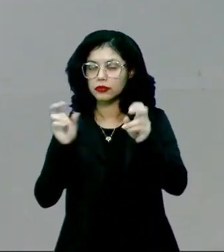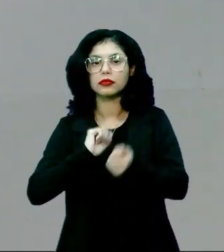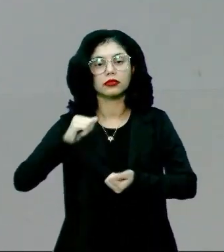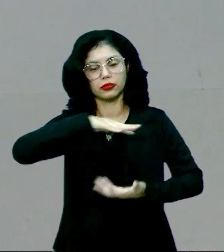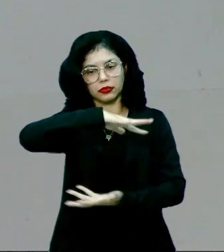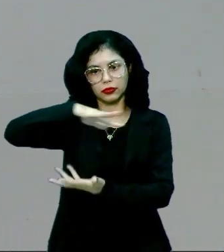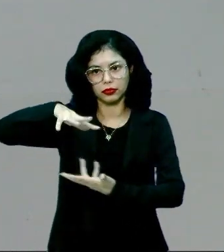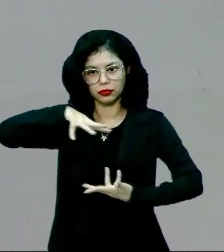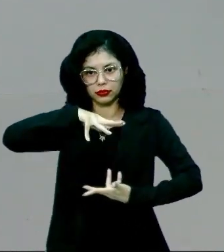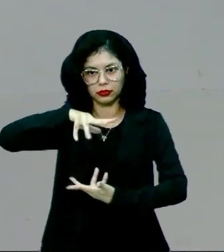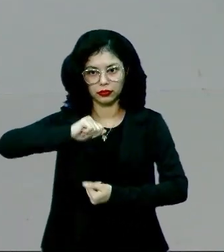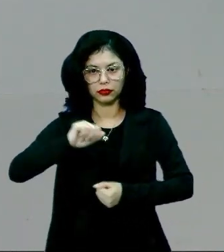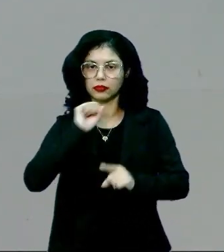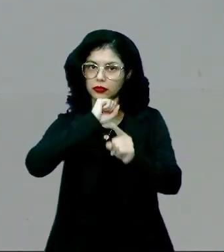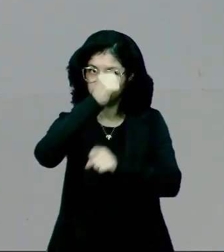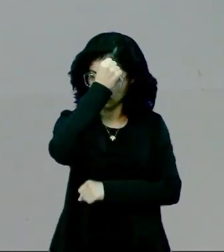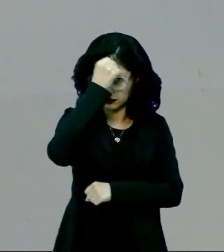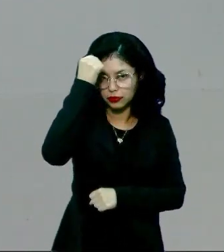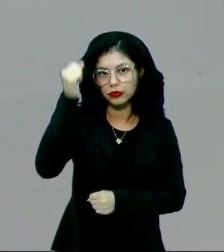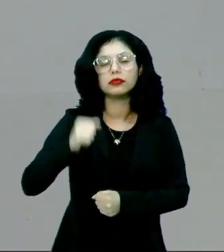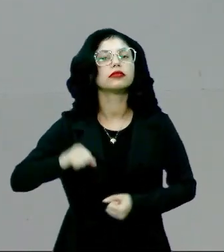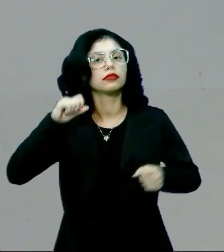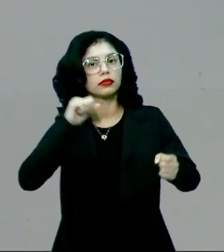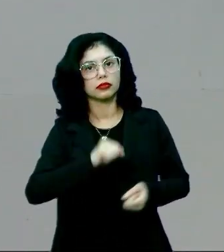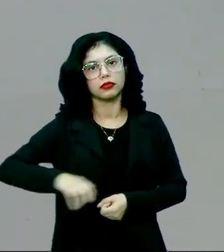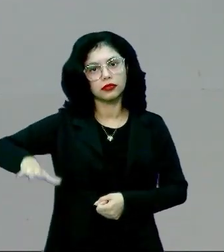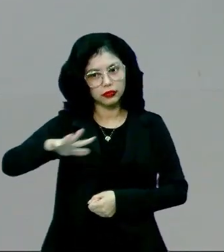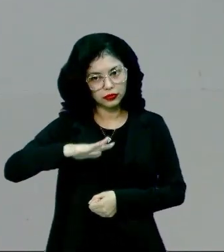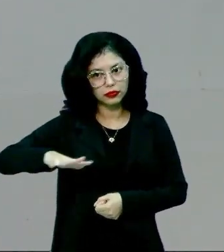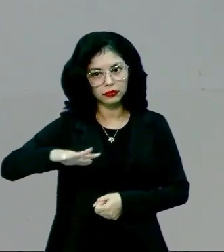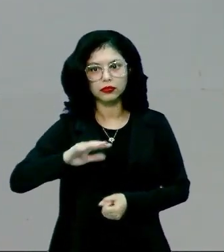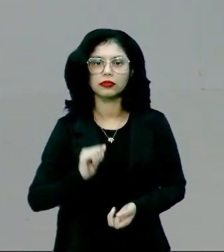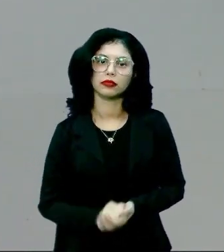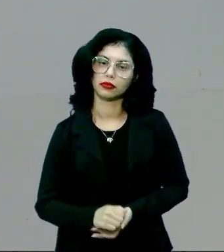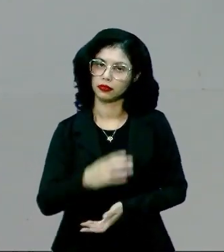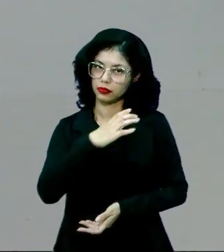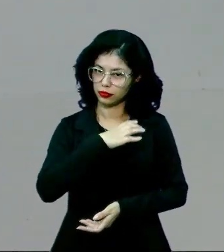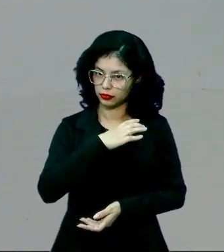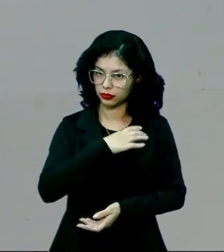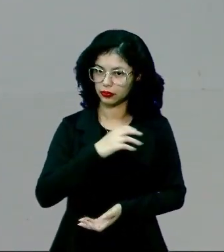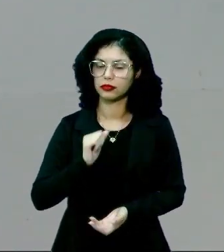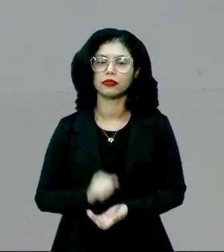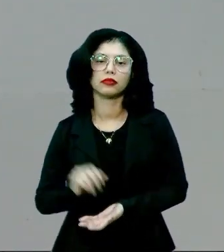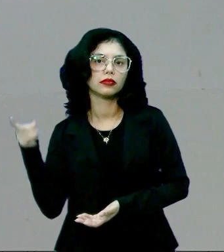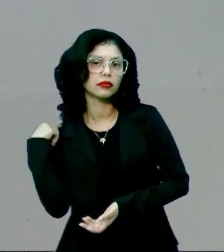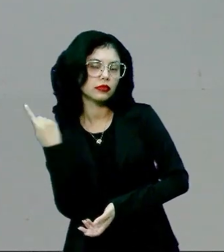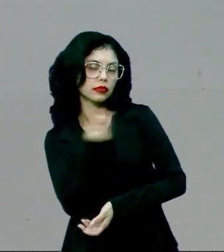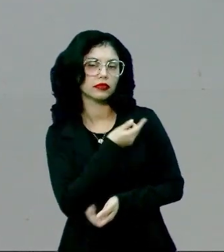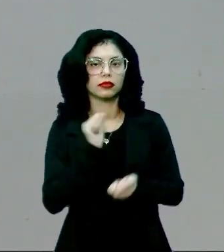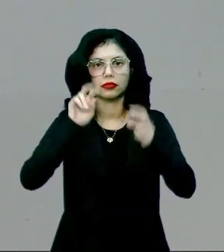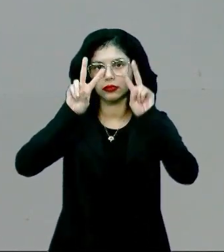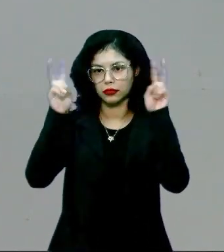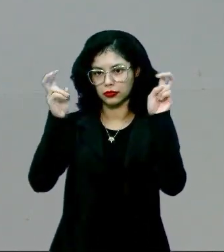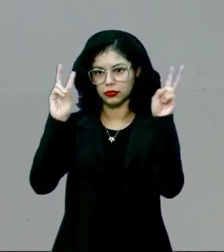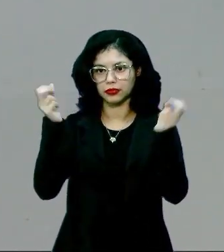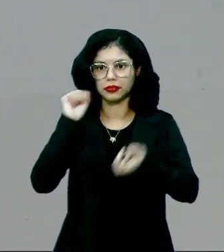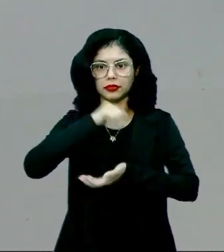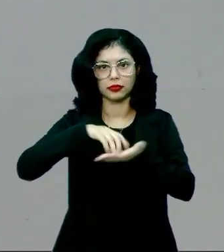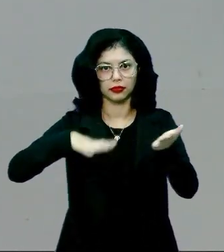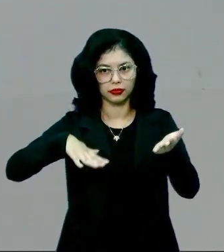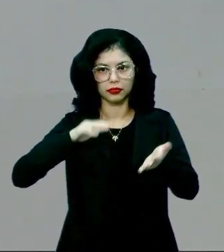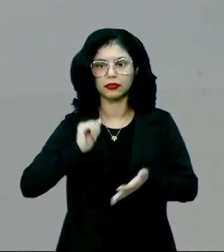globalização, sociologia rural e sociologia urbana. E nós já vamos para o nosso